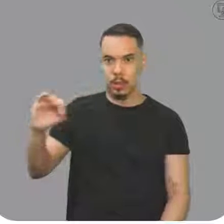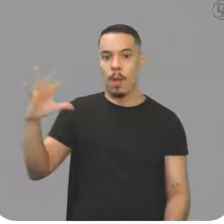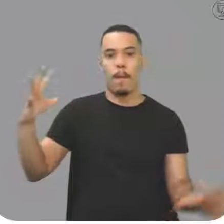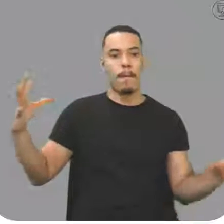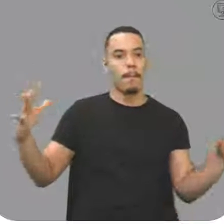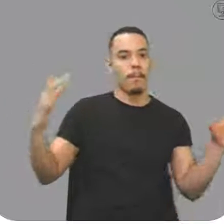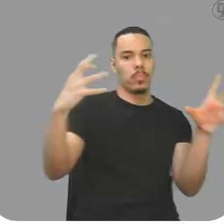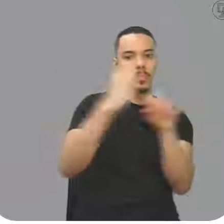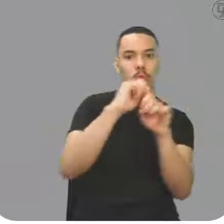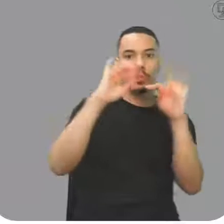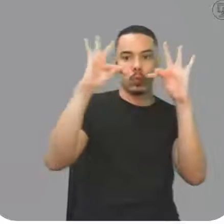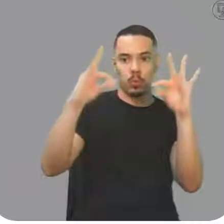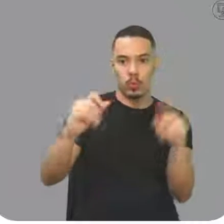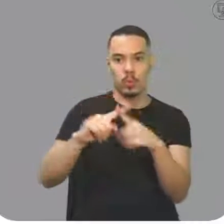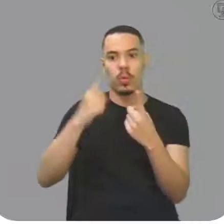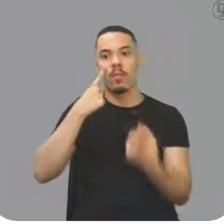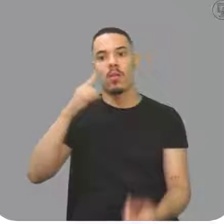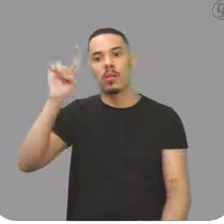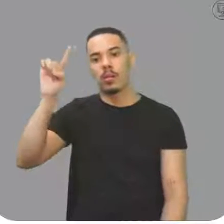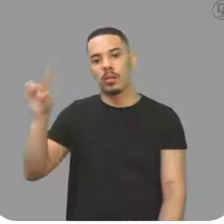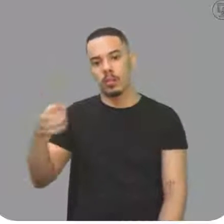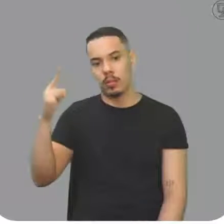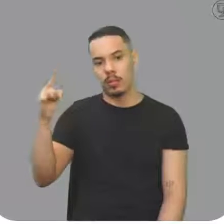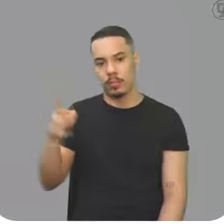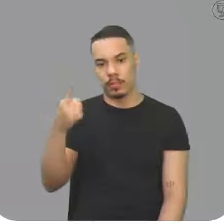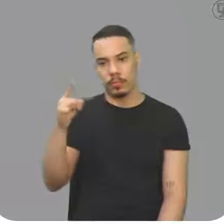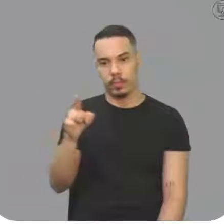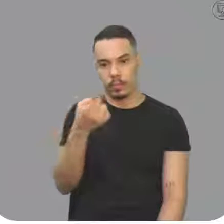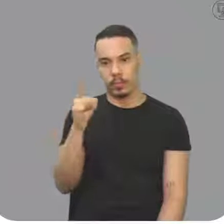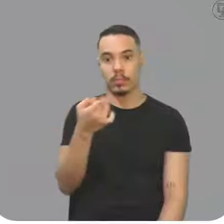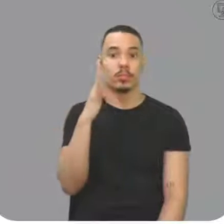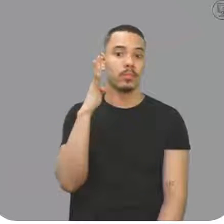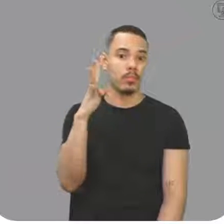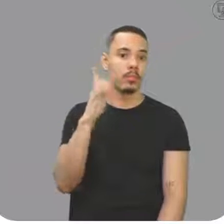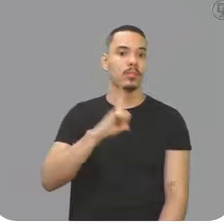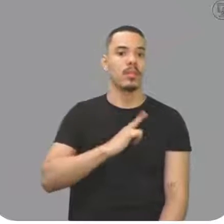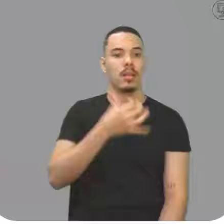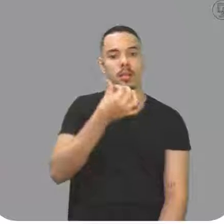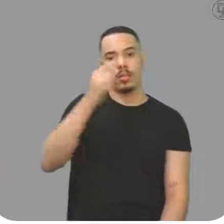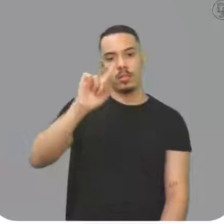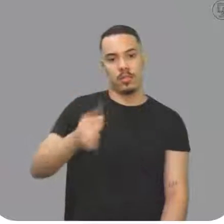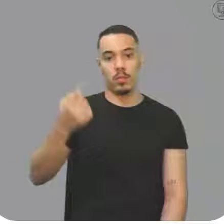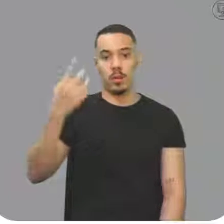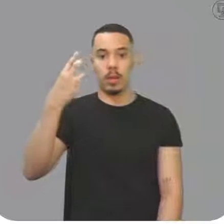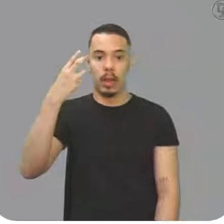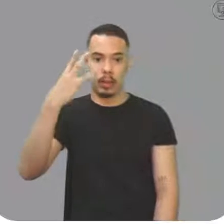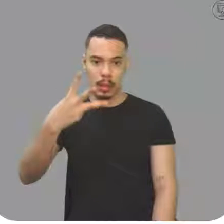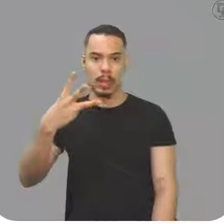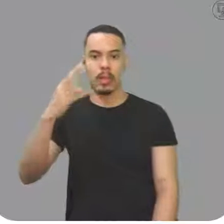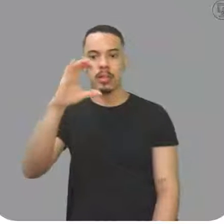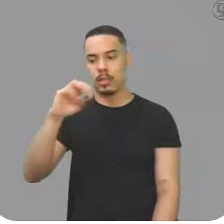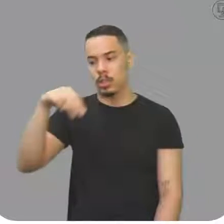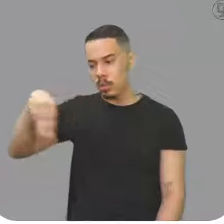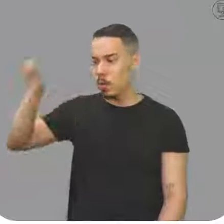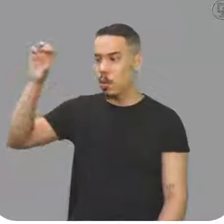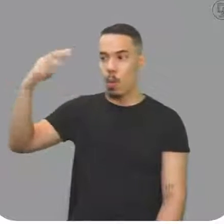Menos 4 é só andar 4 casa para a esquerda. Vai ter 6,3 centímetro cúbico.